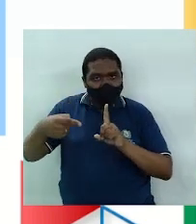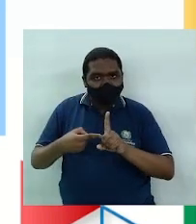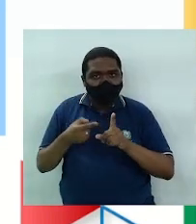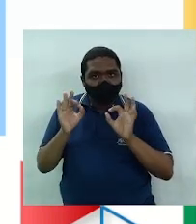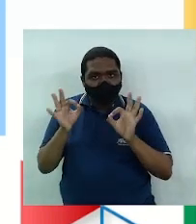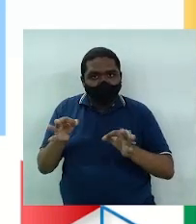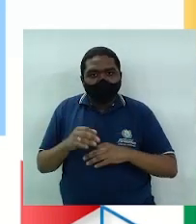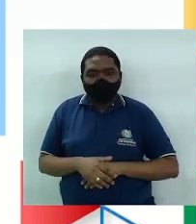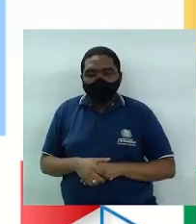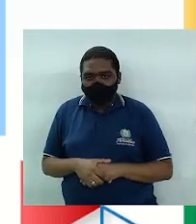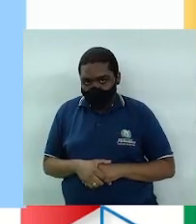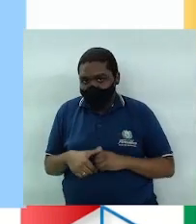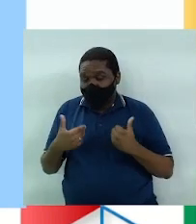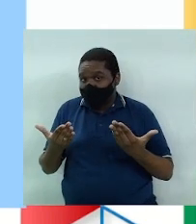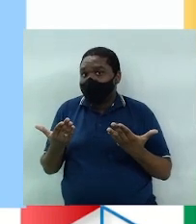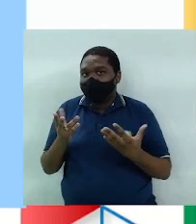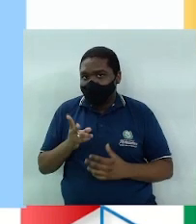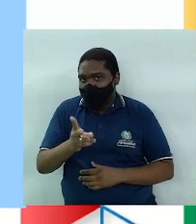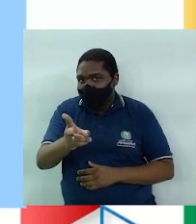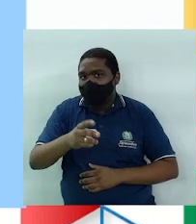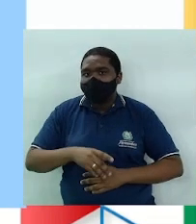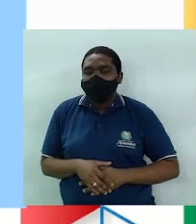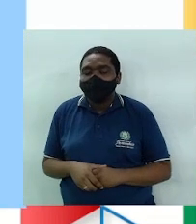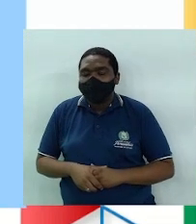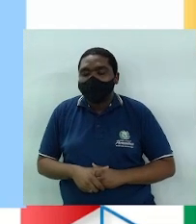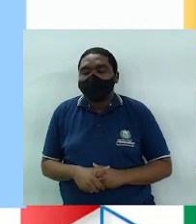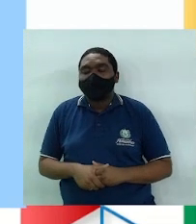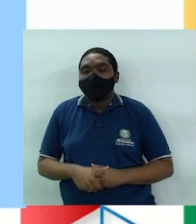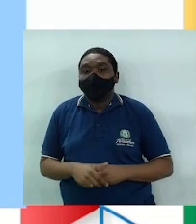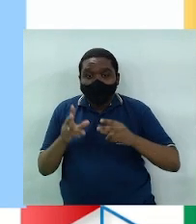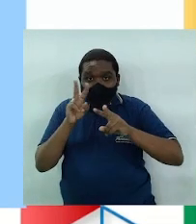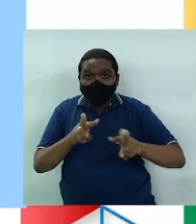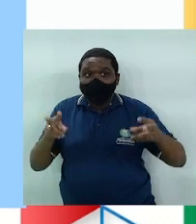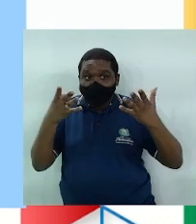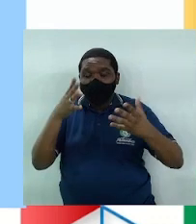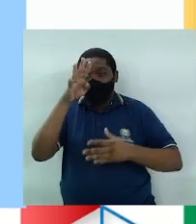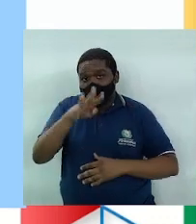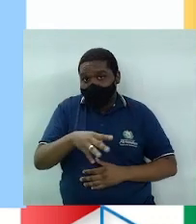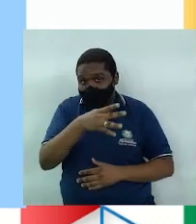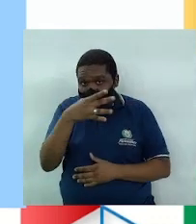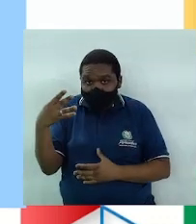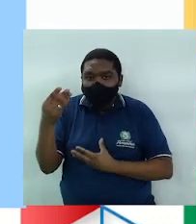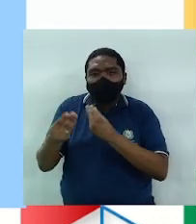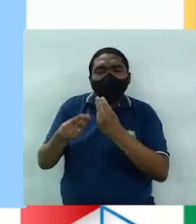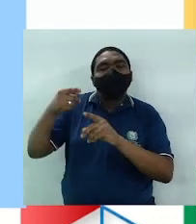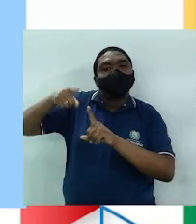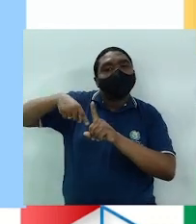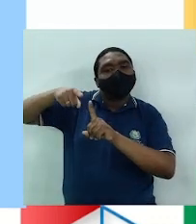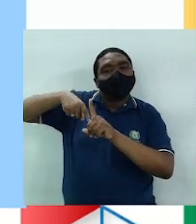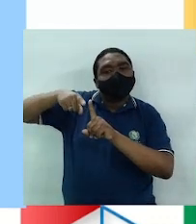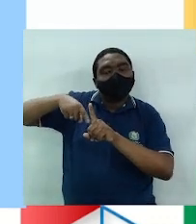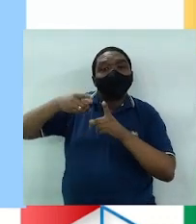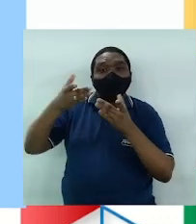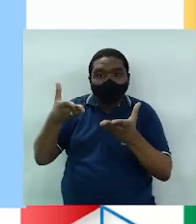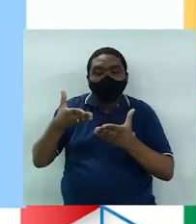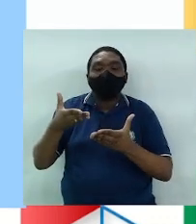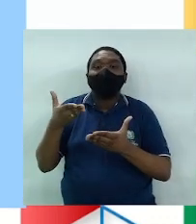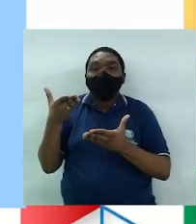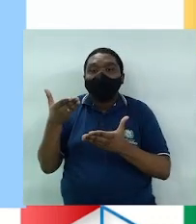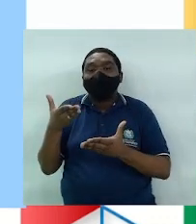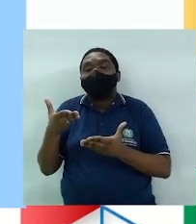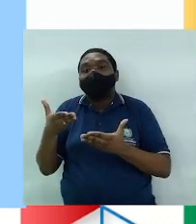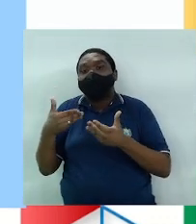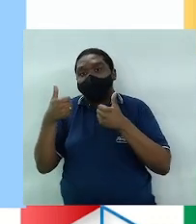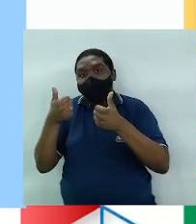Tá certo? Vamos lá, continuando. Observe na tabela o método da temperatura. Este método favorece a